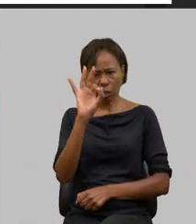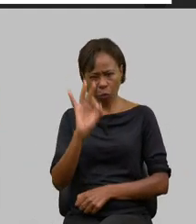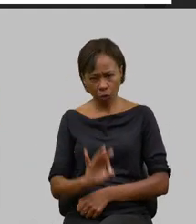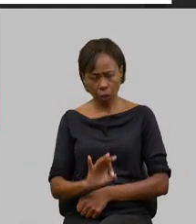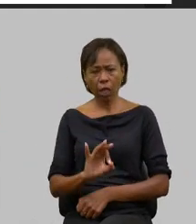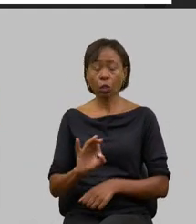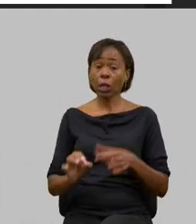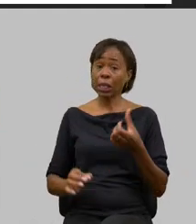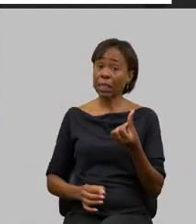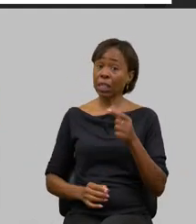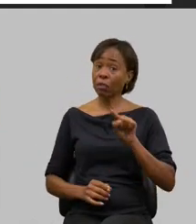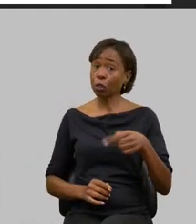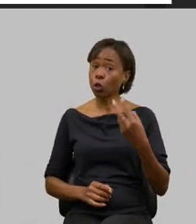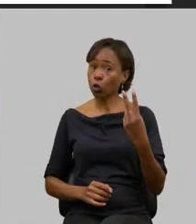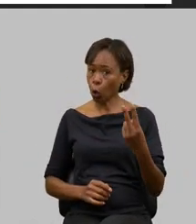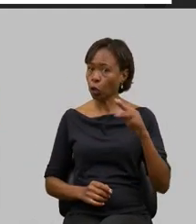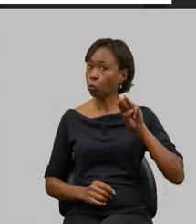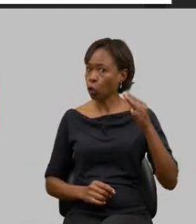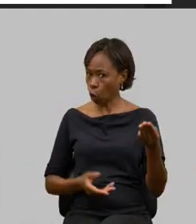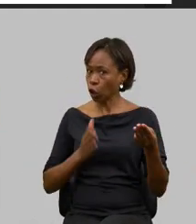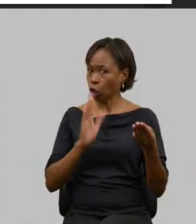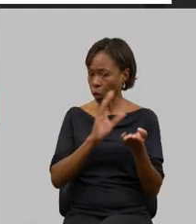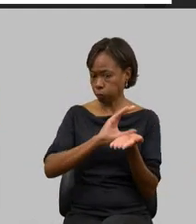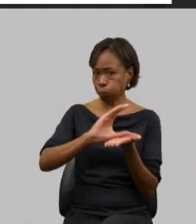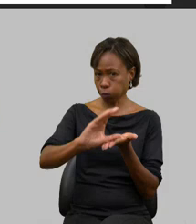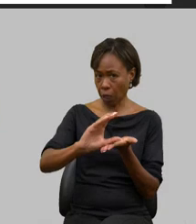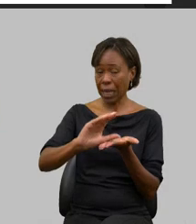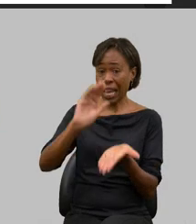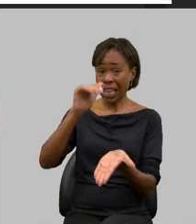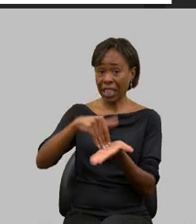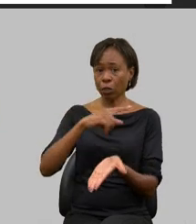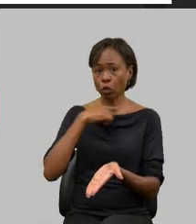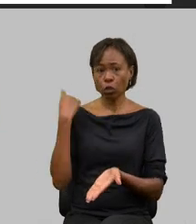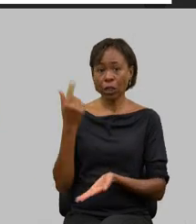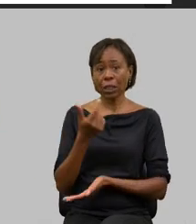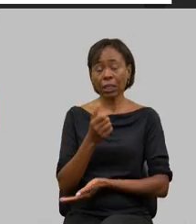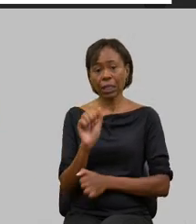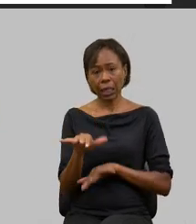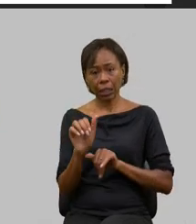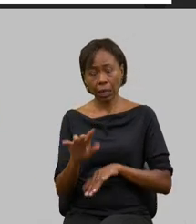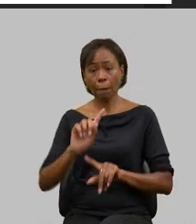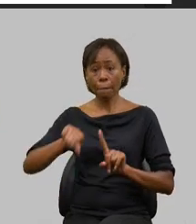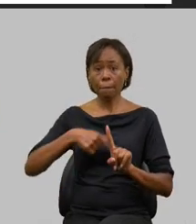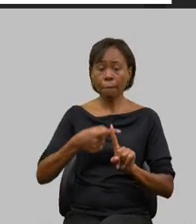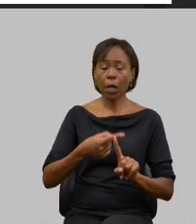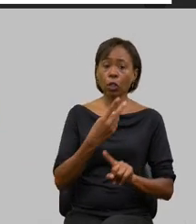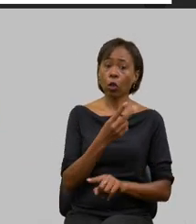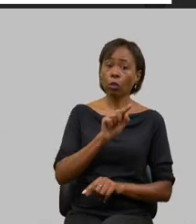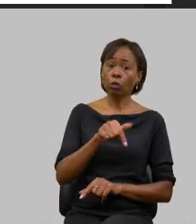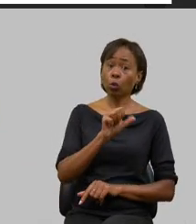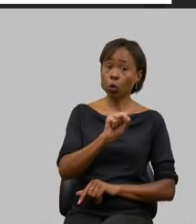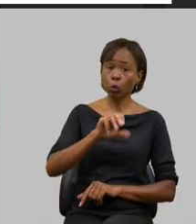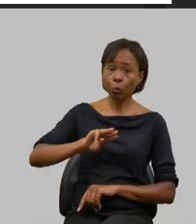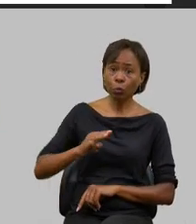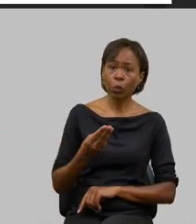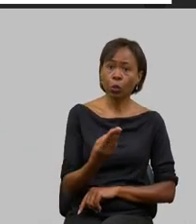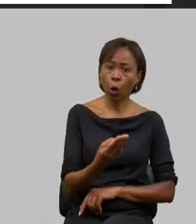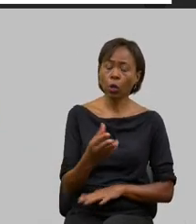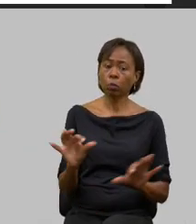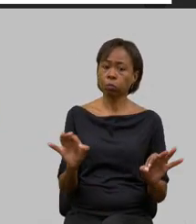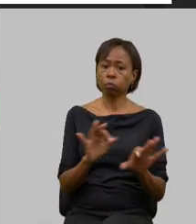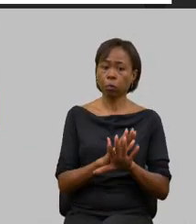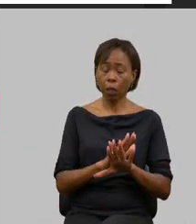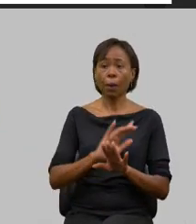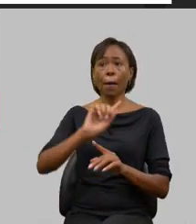milhões já executados que vence agora em setembro e vamos executar mais 2,8 milhões terminando e vamos fechar com